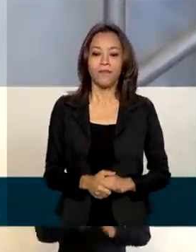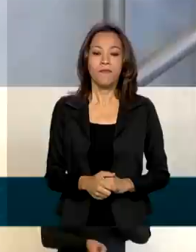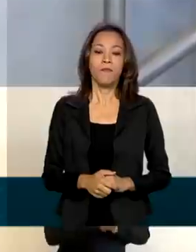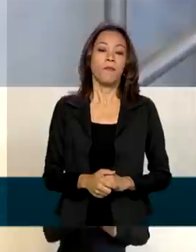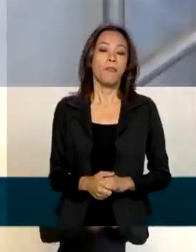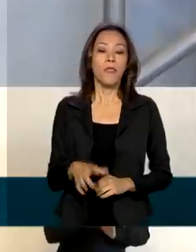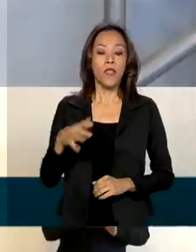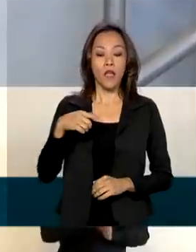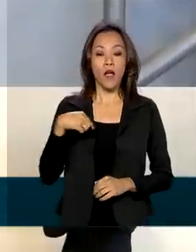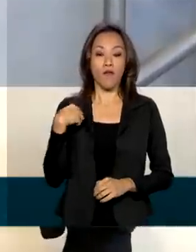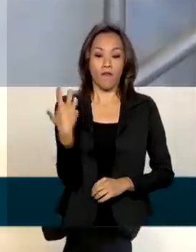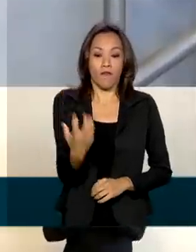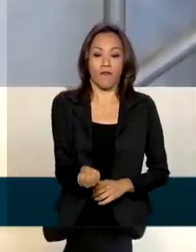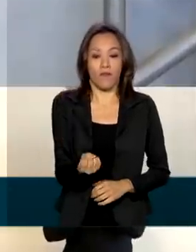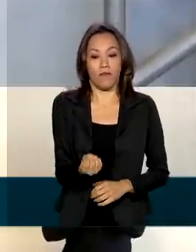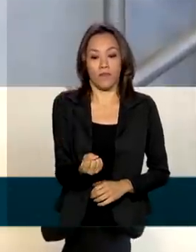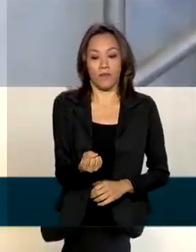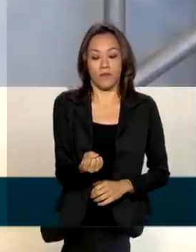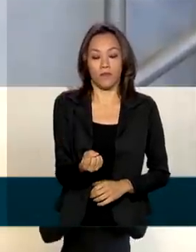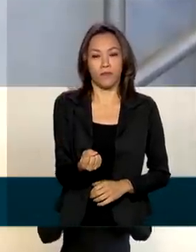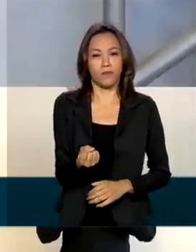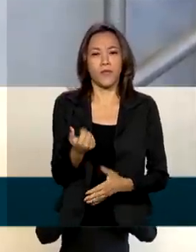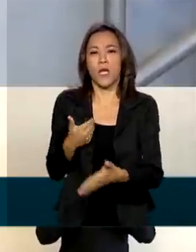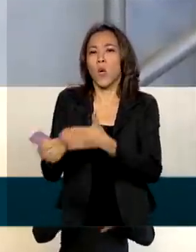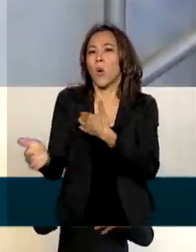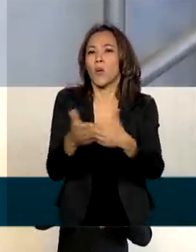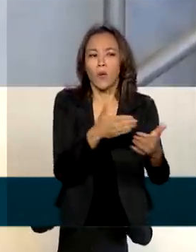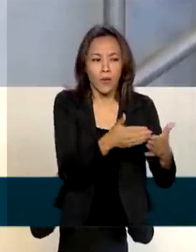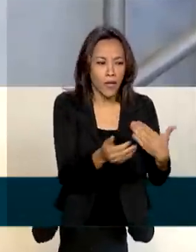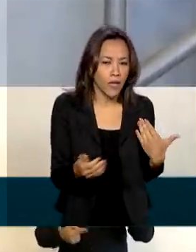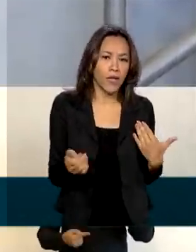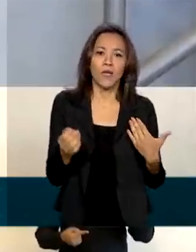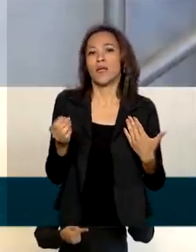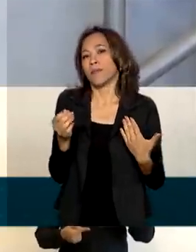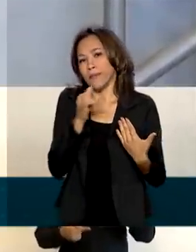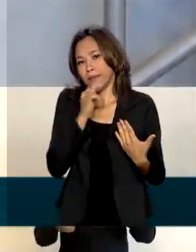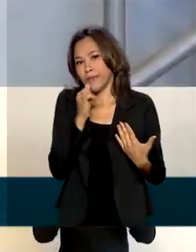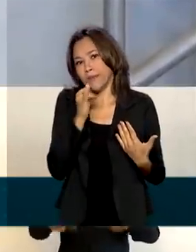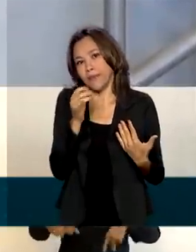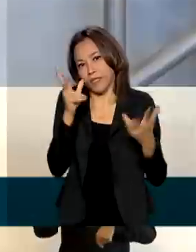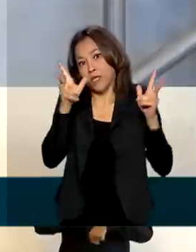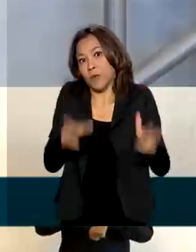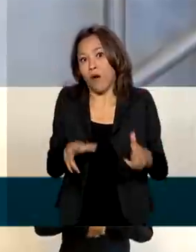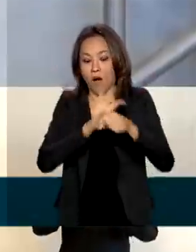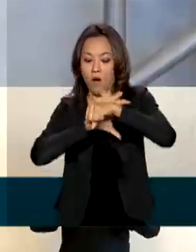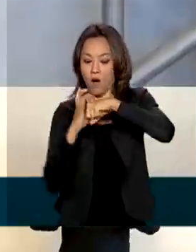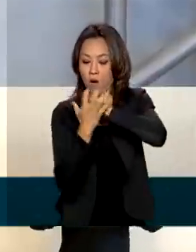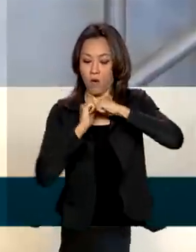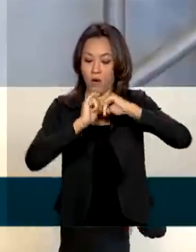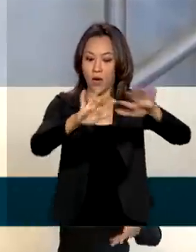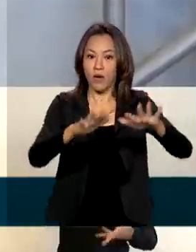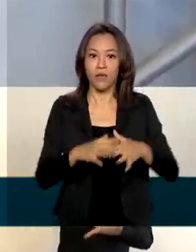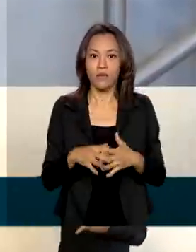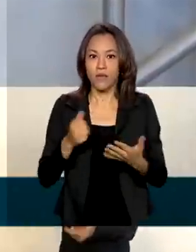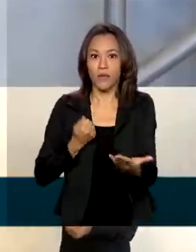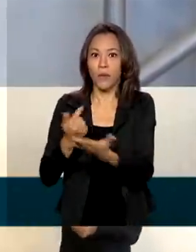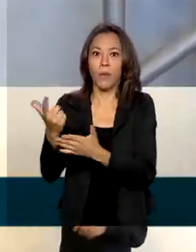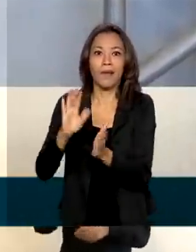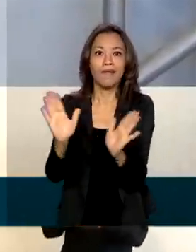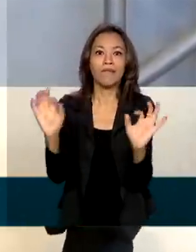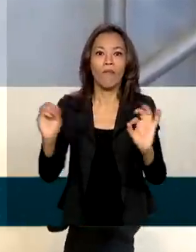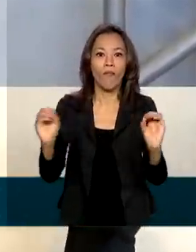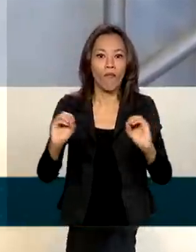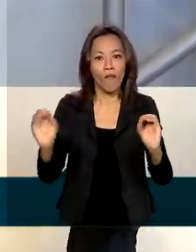não vamos vacinar o povo brasileiro. Em qualquer caso, como uma pandemia, você não compra mais nada do exterior.